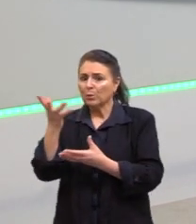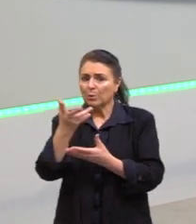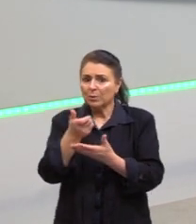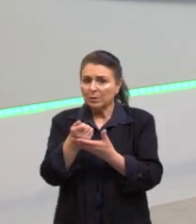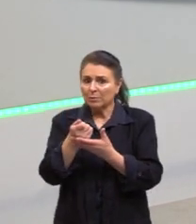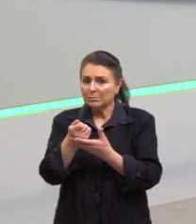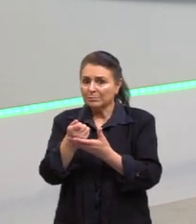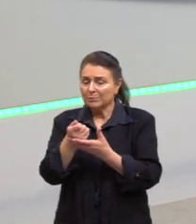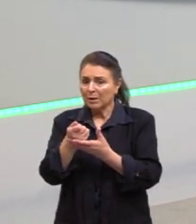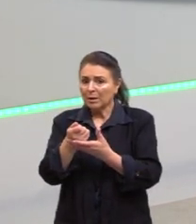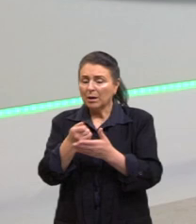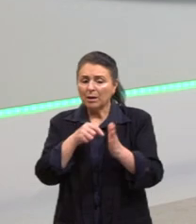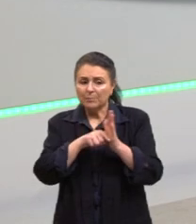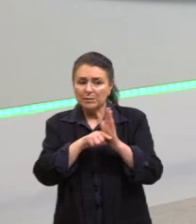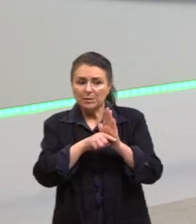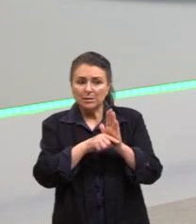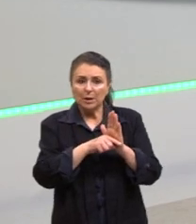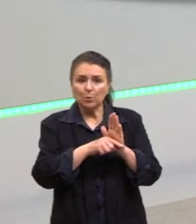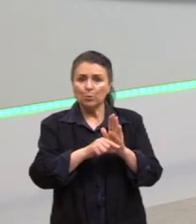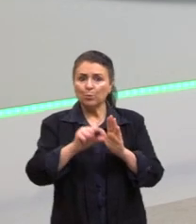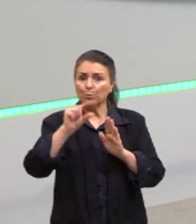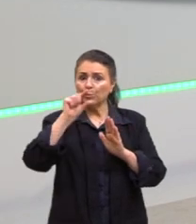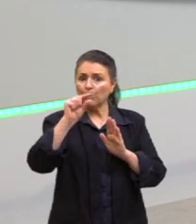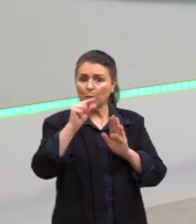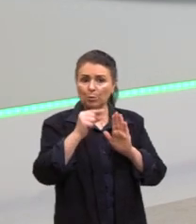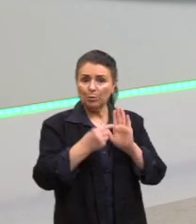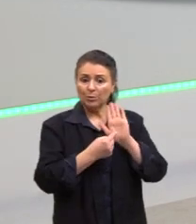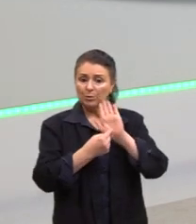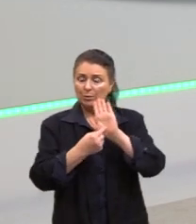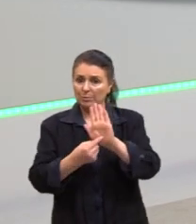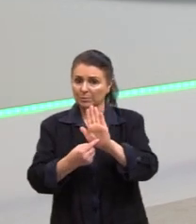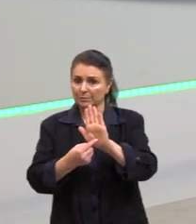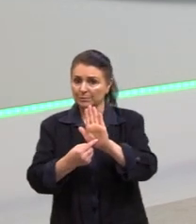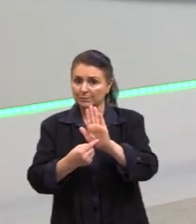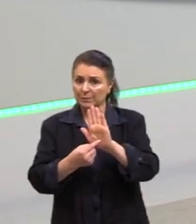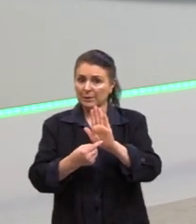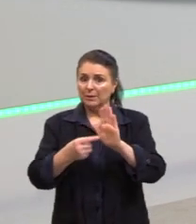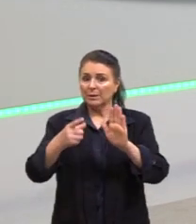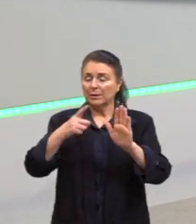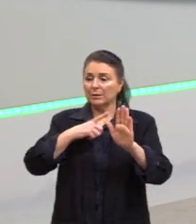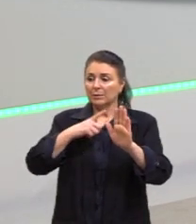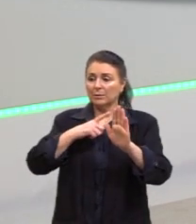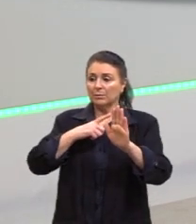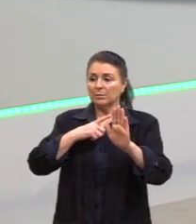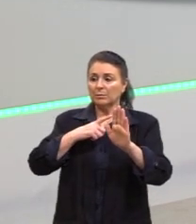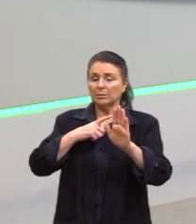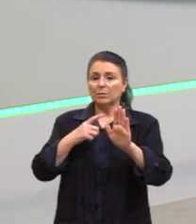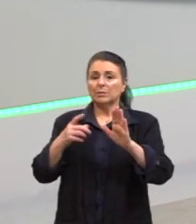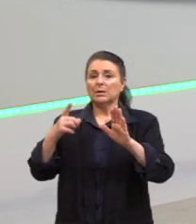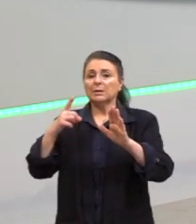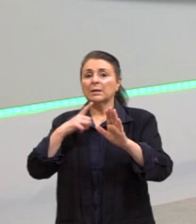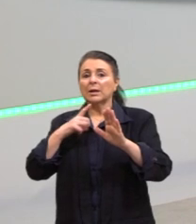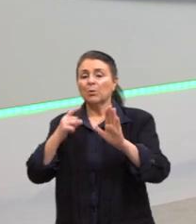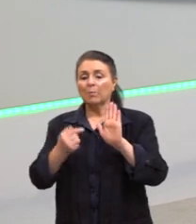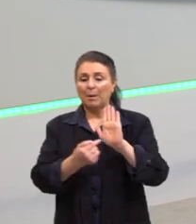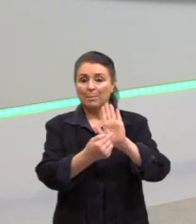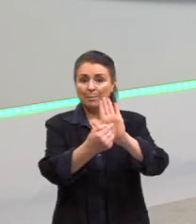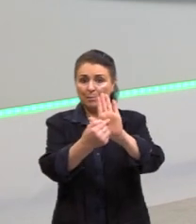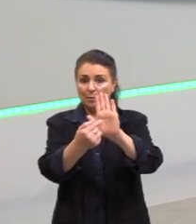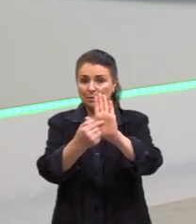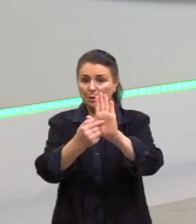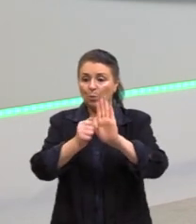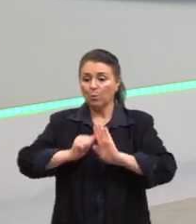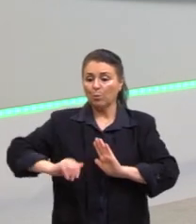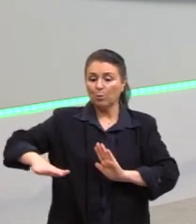de uma amostra, que é o próximo tema que a gente vai ver agora. Então, a amostra ou o